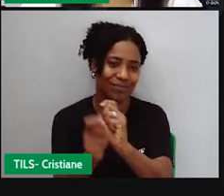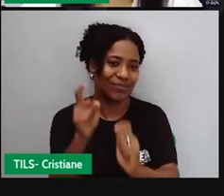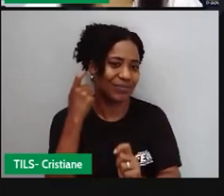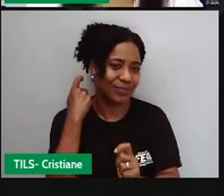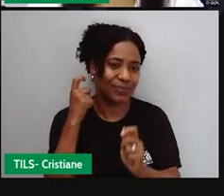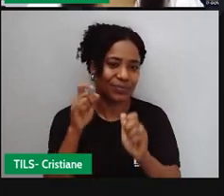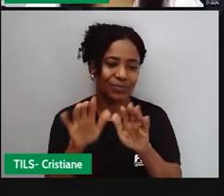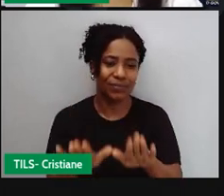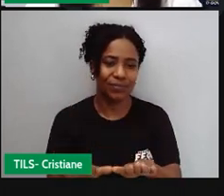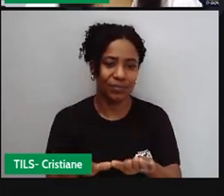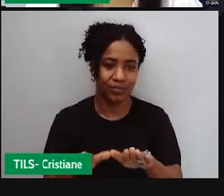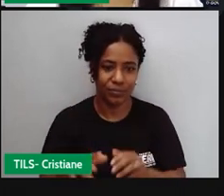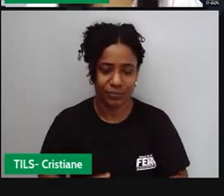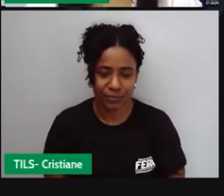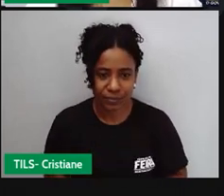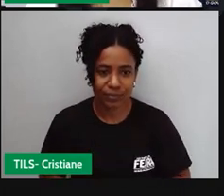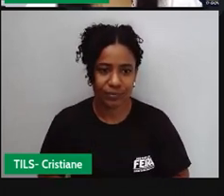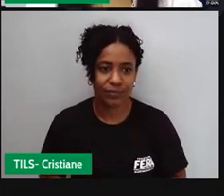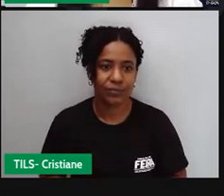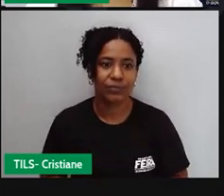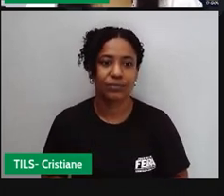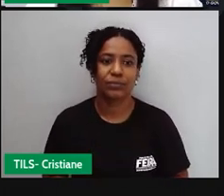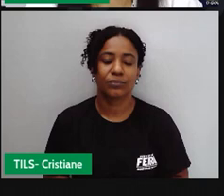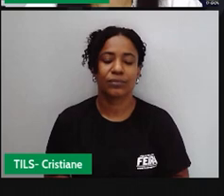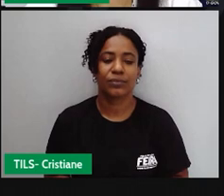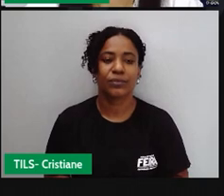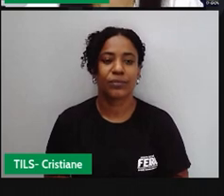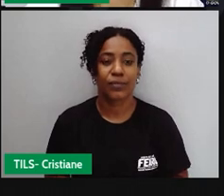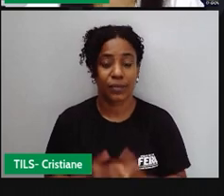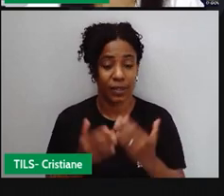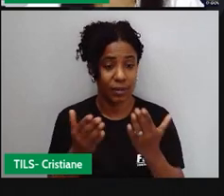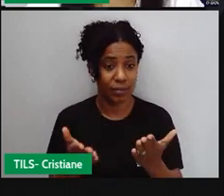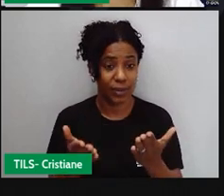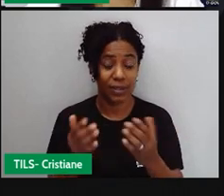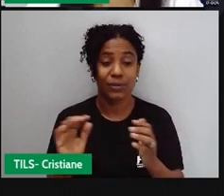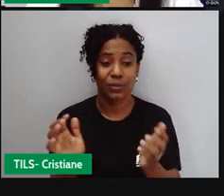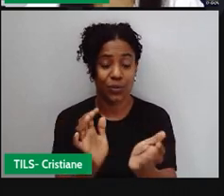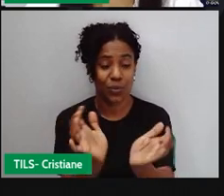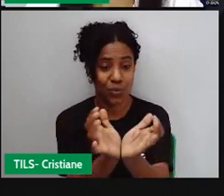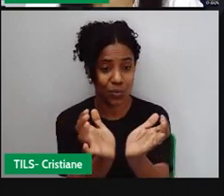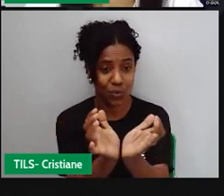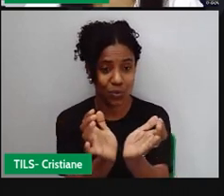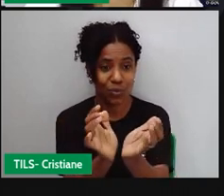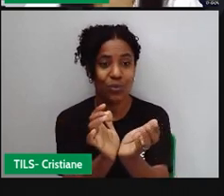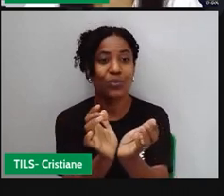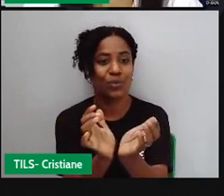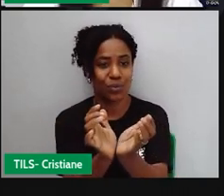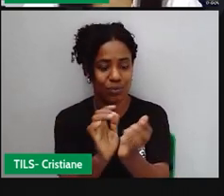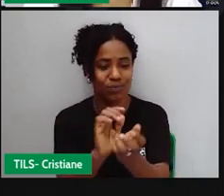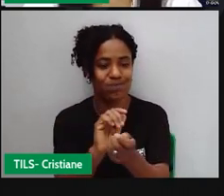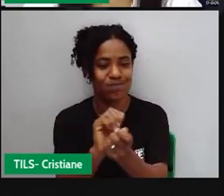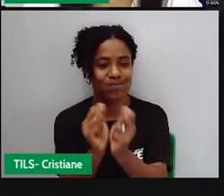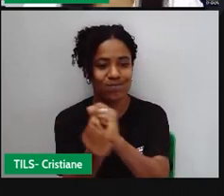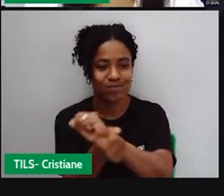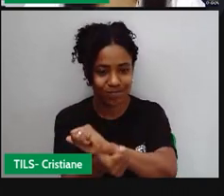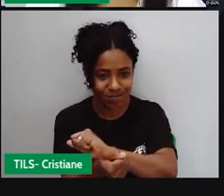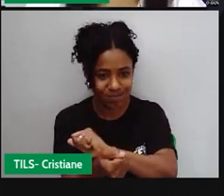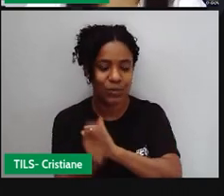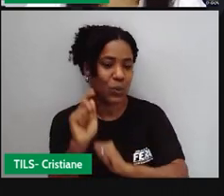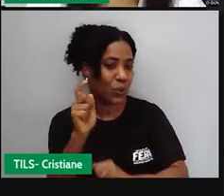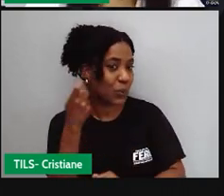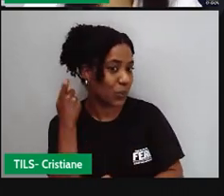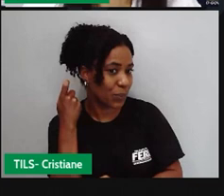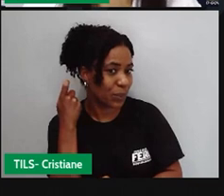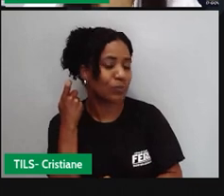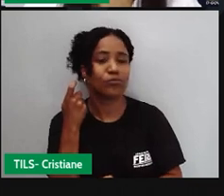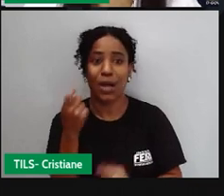Mas aí assim, os quilombos foram já considerados patrimônio cultural, já se sabe